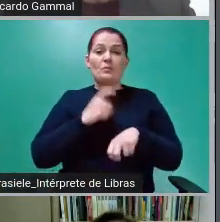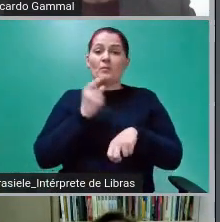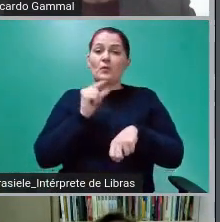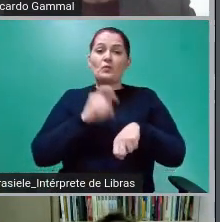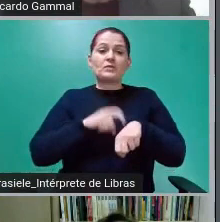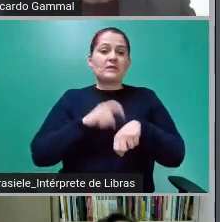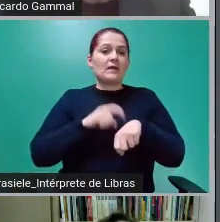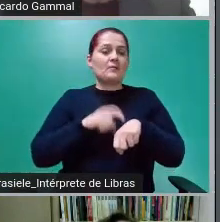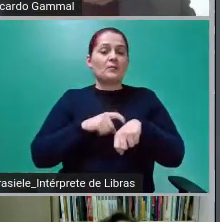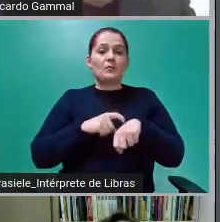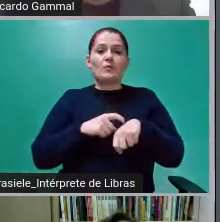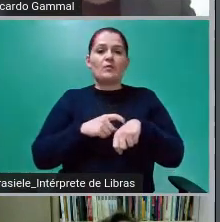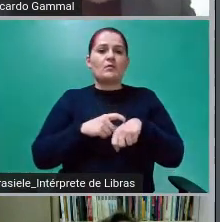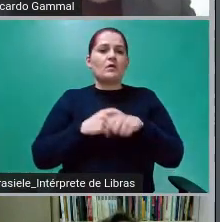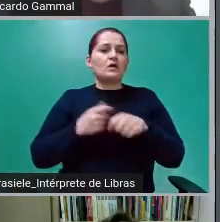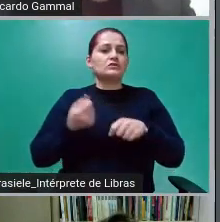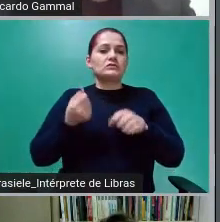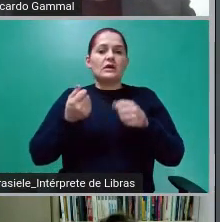Quase,